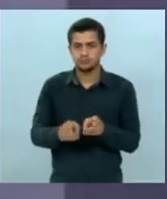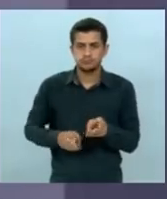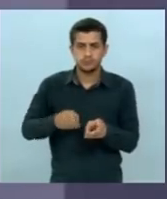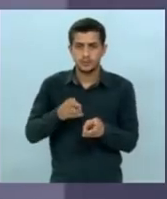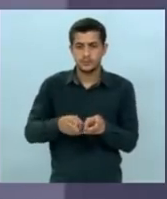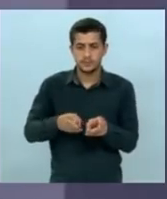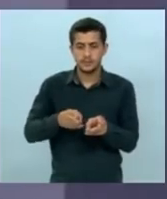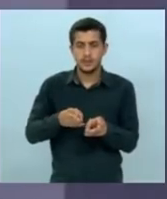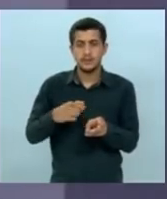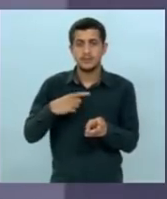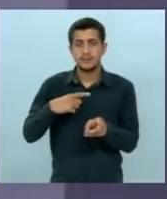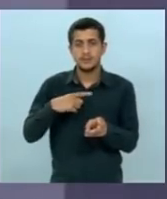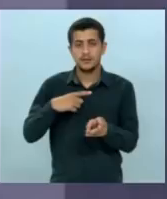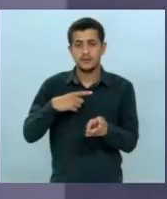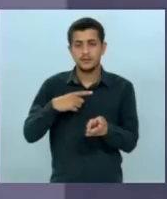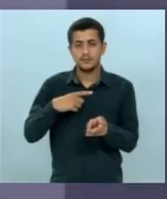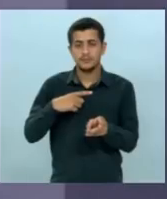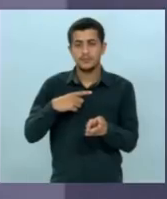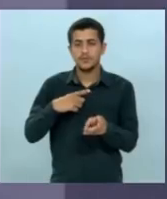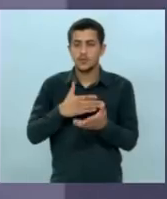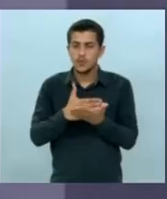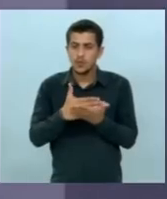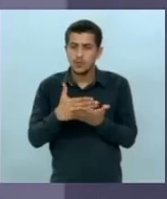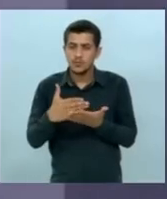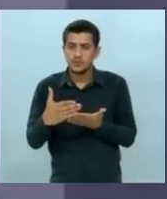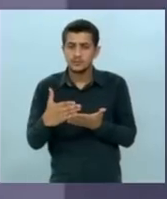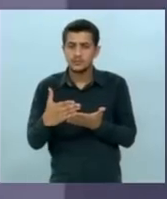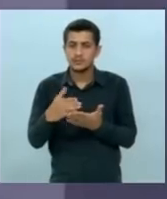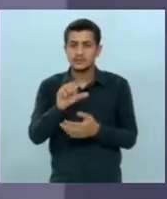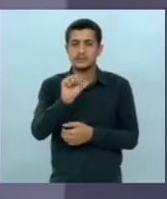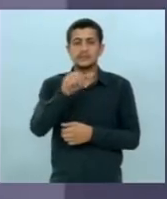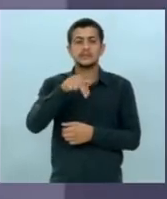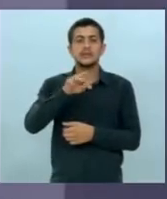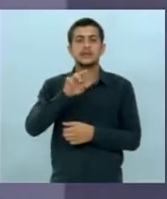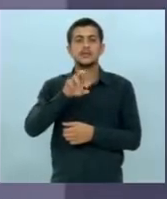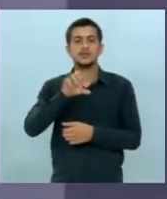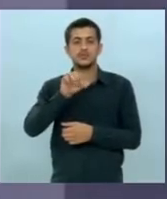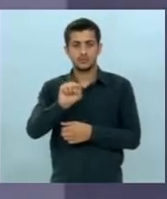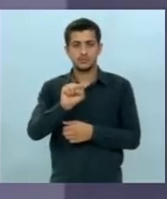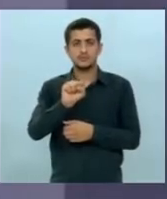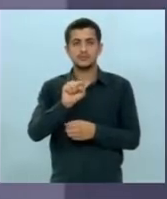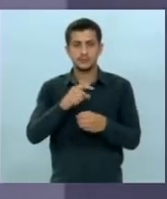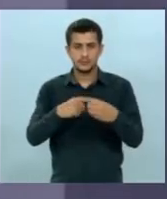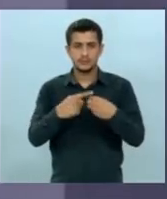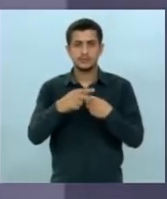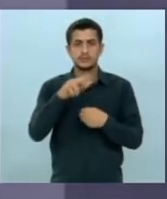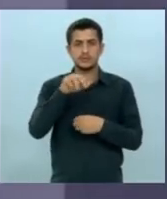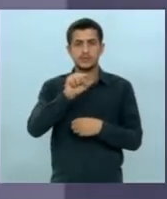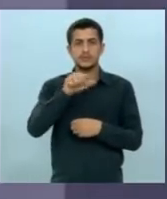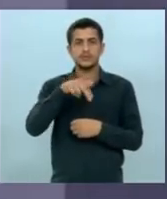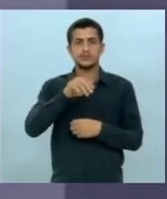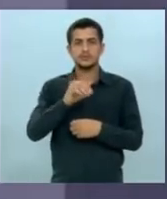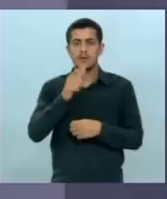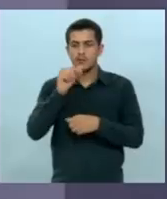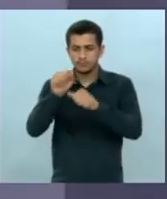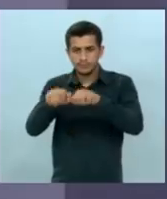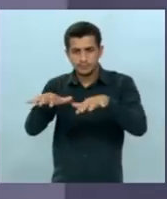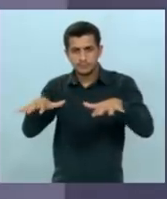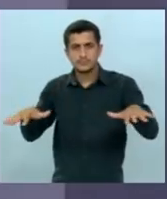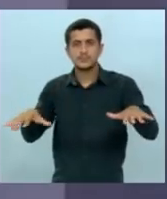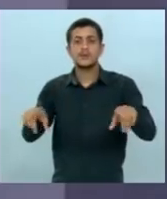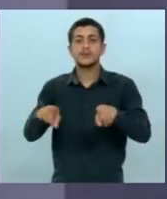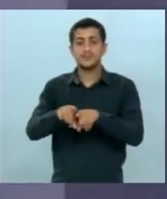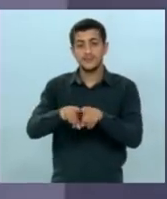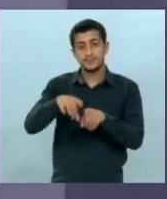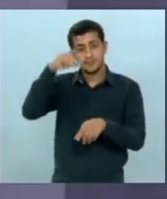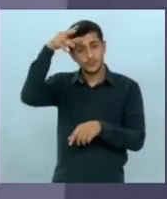transamericana ela teria início em Santos e uniria o Pacífico ao Atlântico. Passaria por Mato Grosso